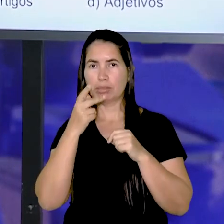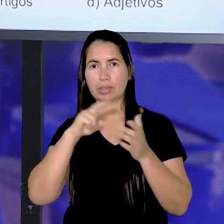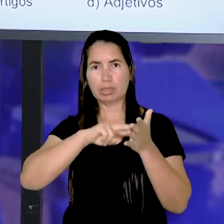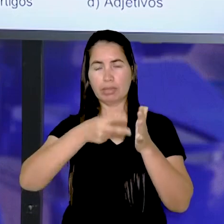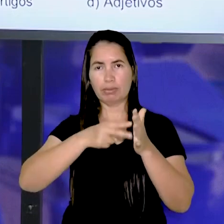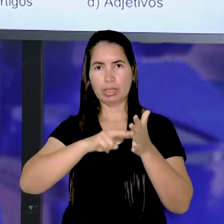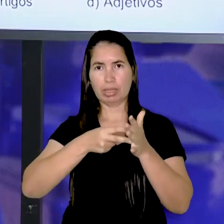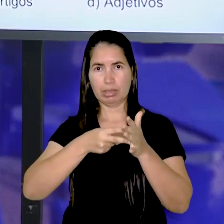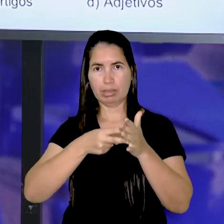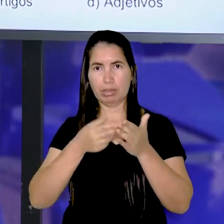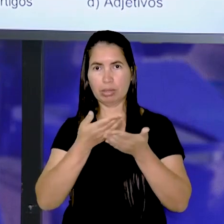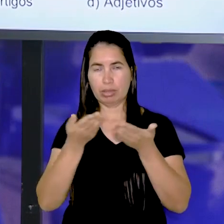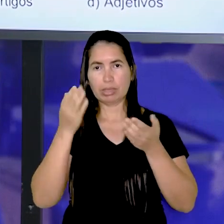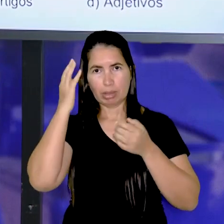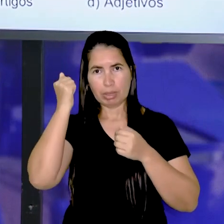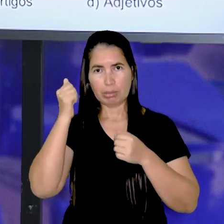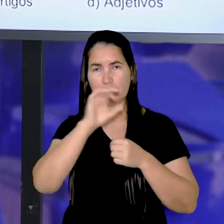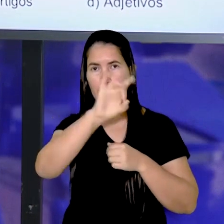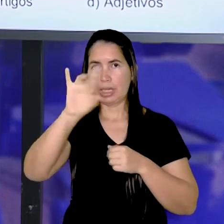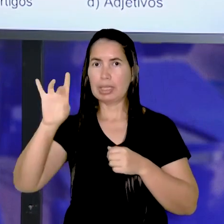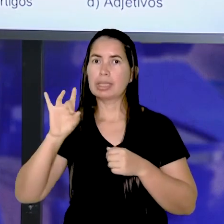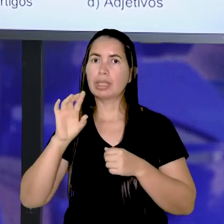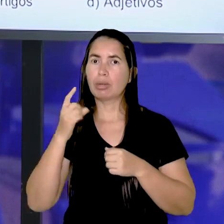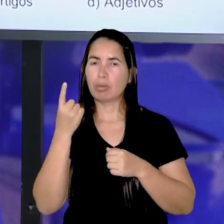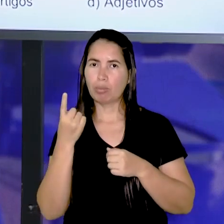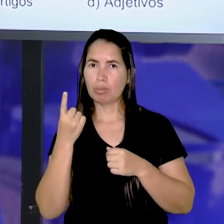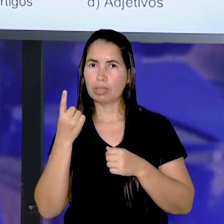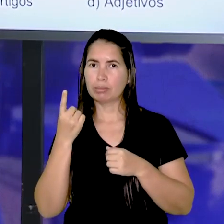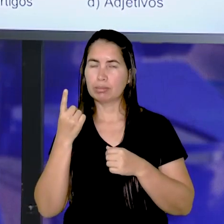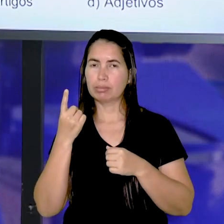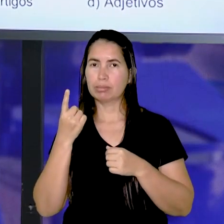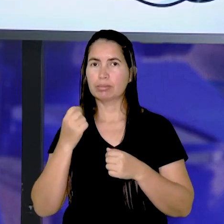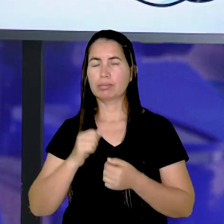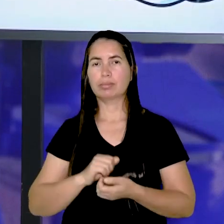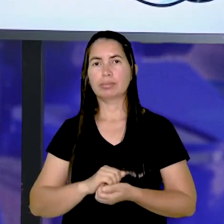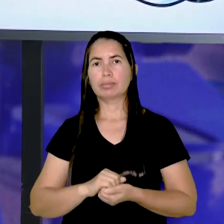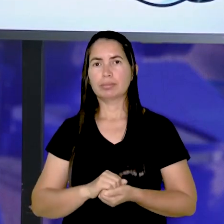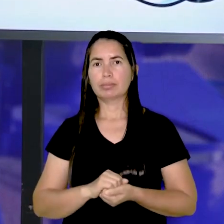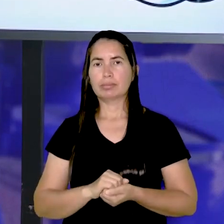significam. Nós sabemos a definição de cada uma, não isso? Então, vamos adiante.